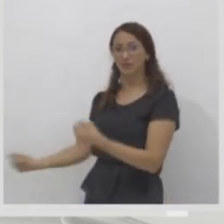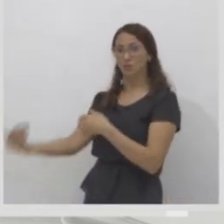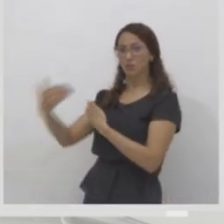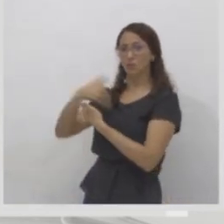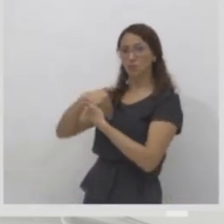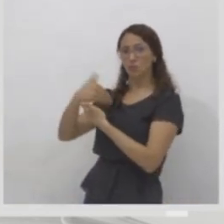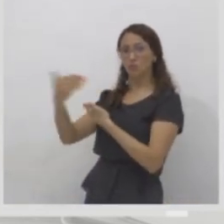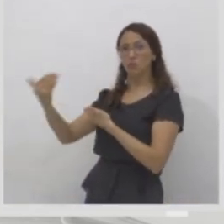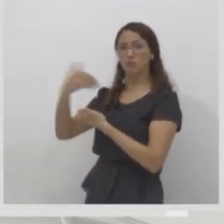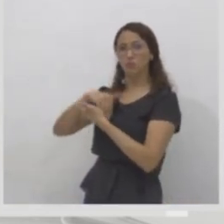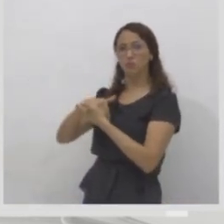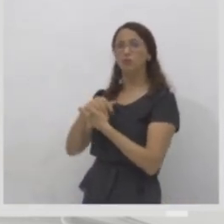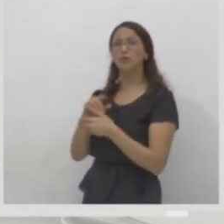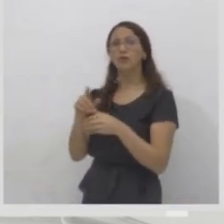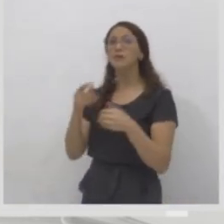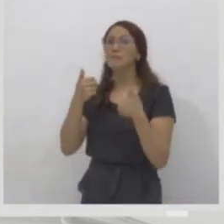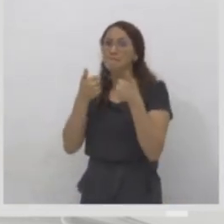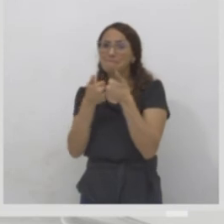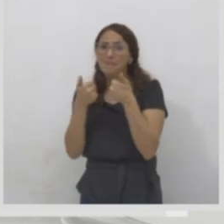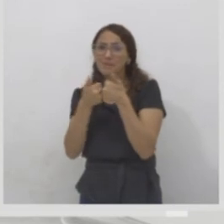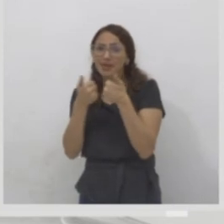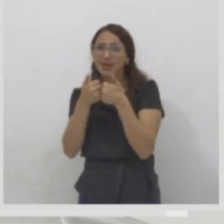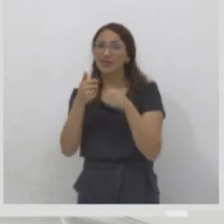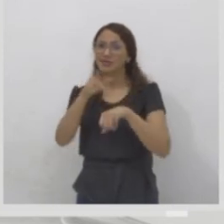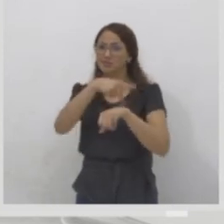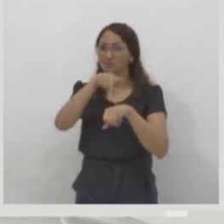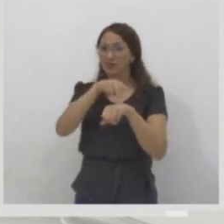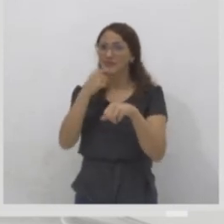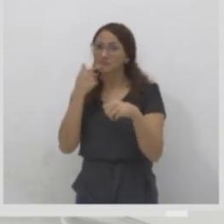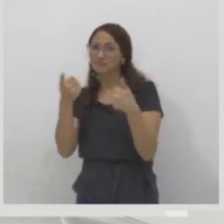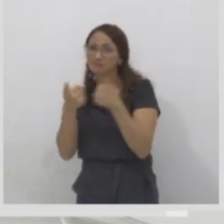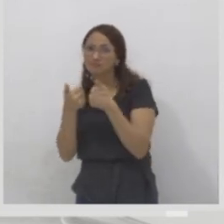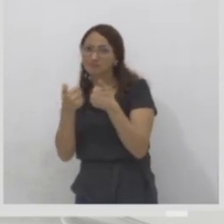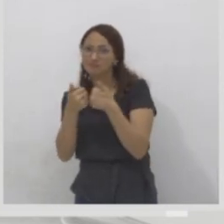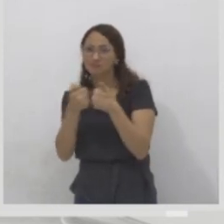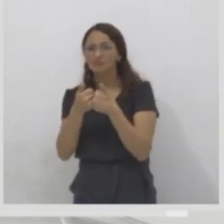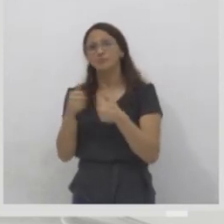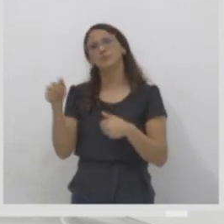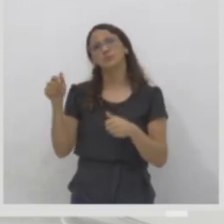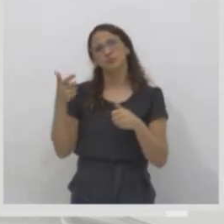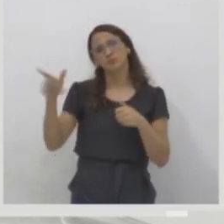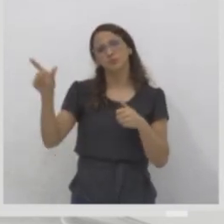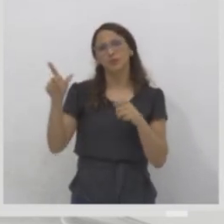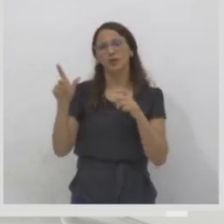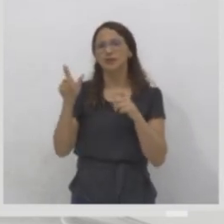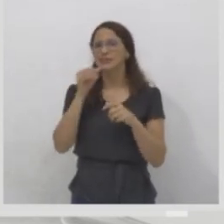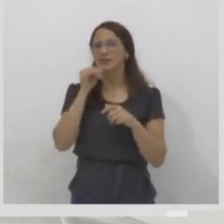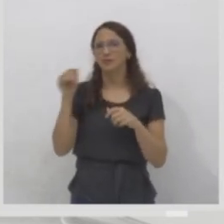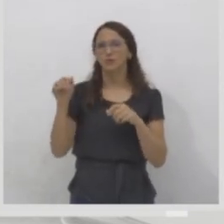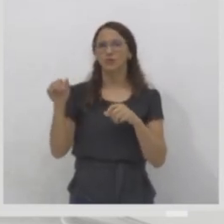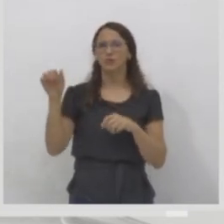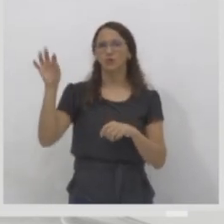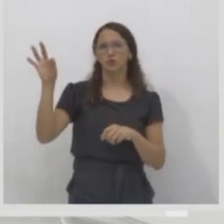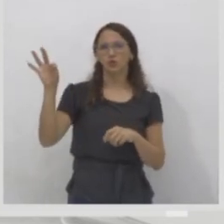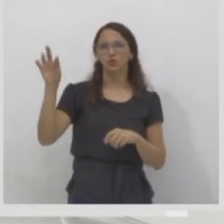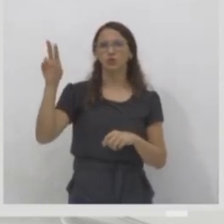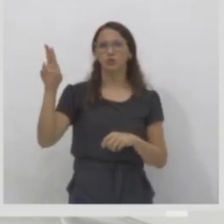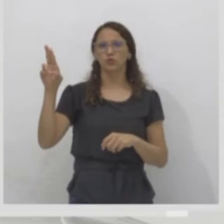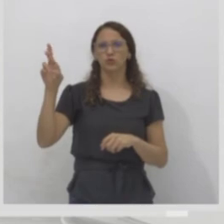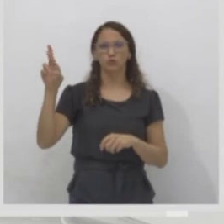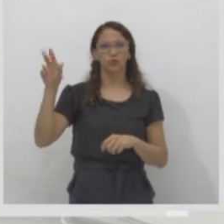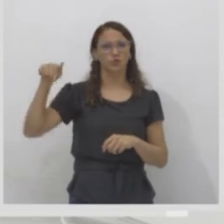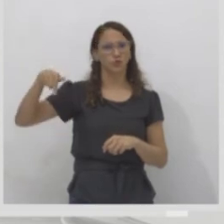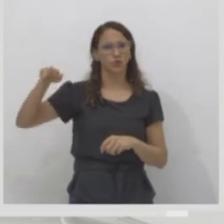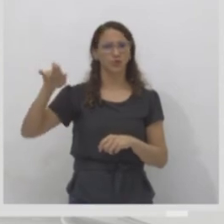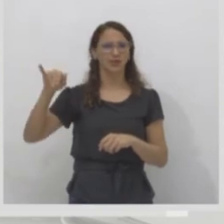do Afeganistão e do Sudão. Como a Turquia, que está na fronteira da Síria, como o Paquistão,